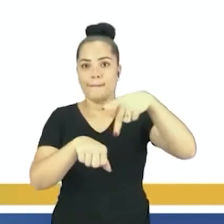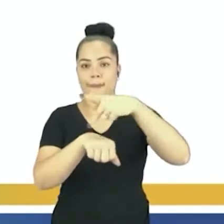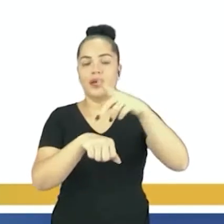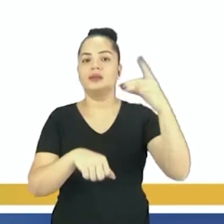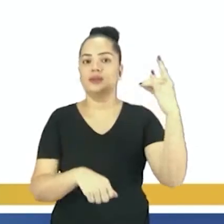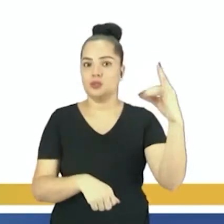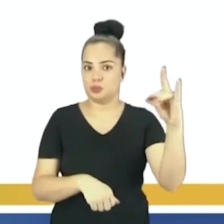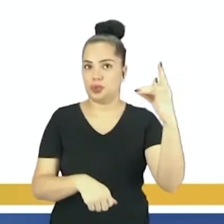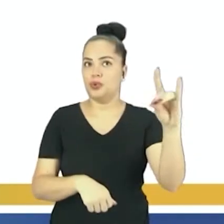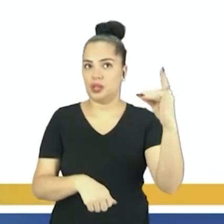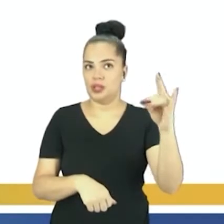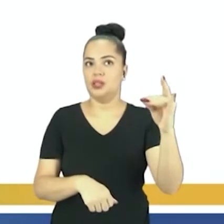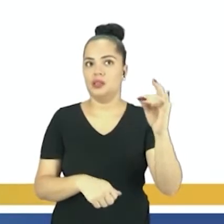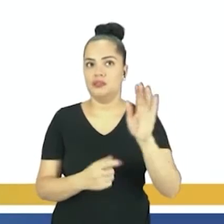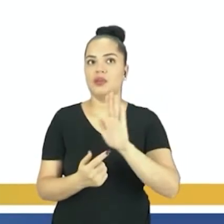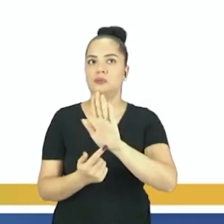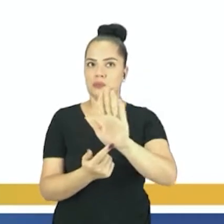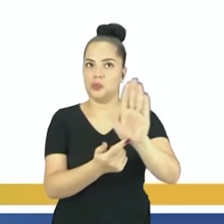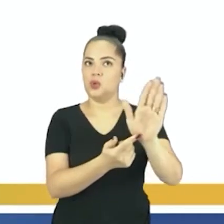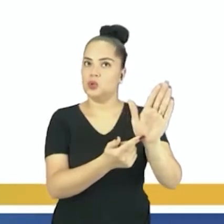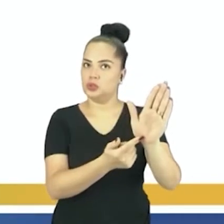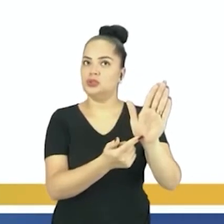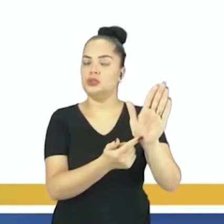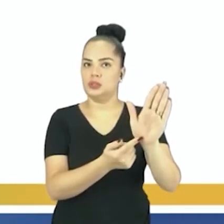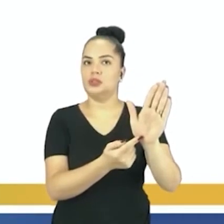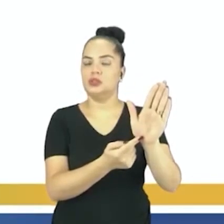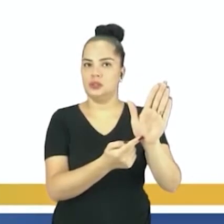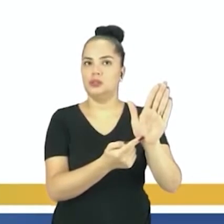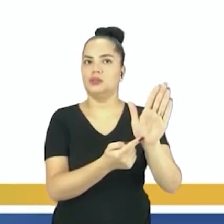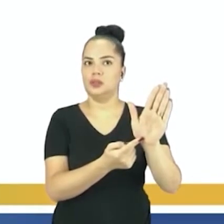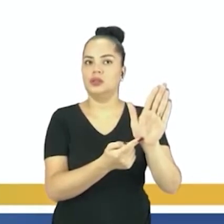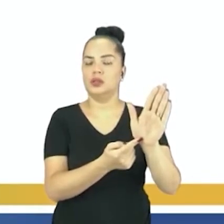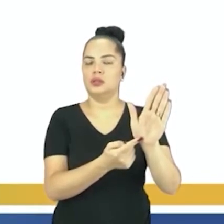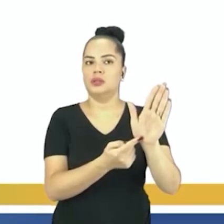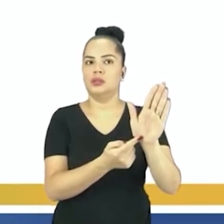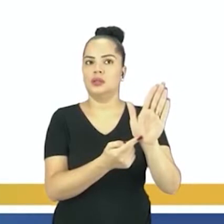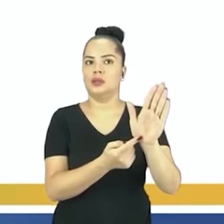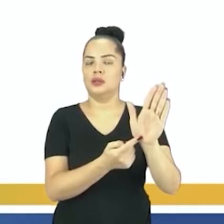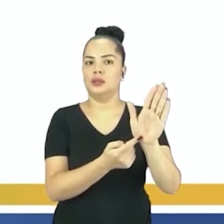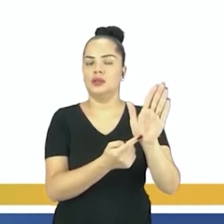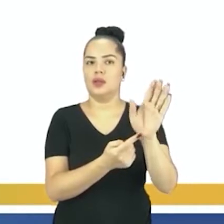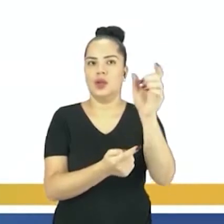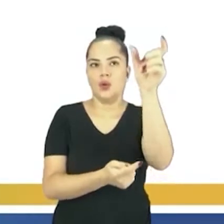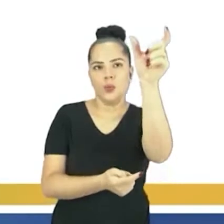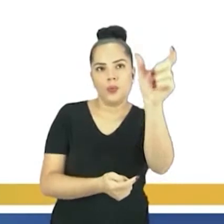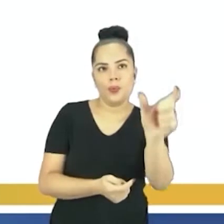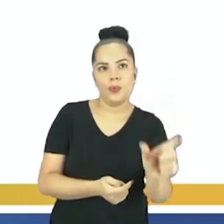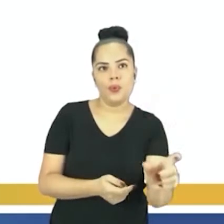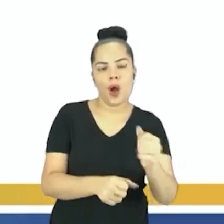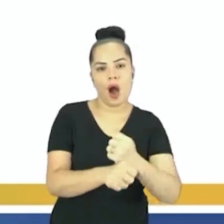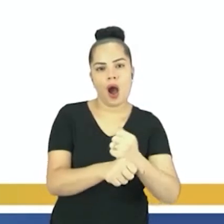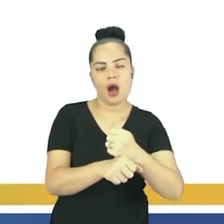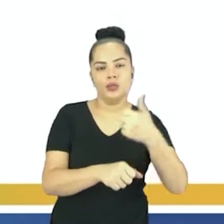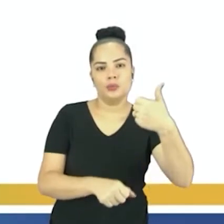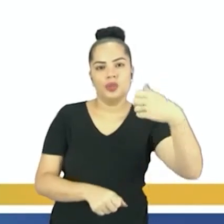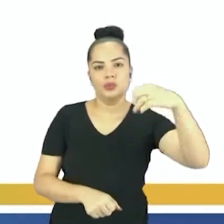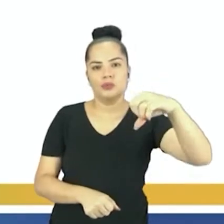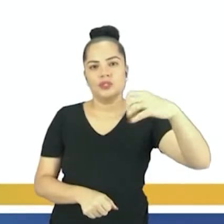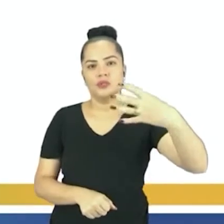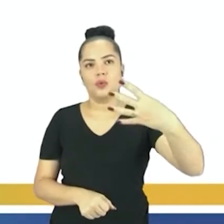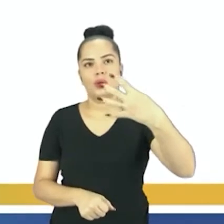no lado esquerdo da sua tela, que é o último aí da sequência, teve intervenções em 1944,